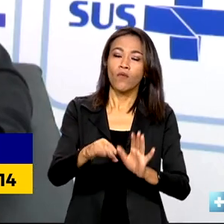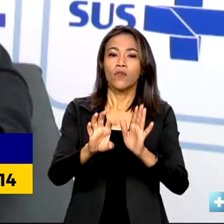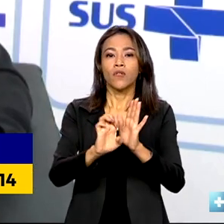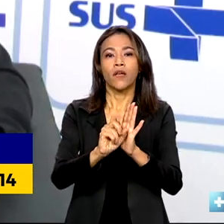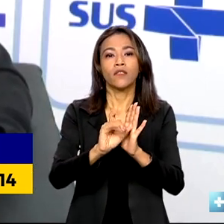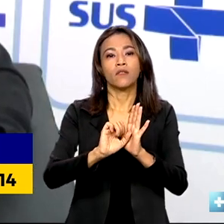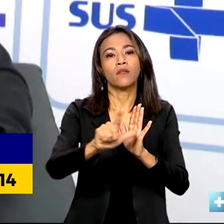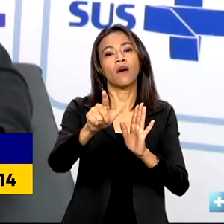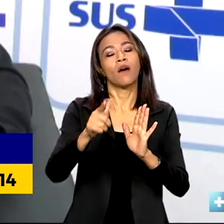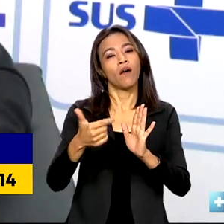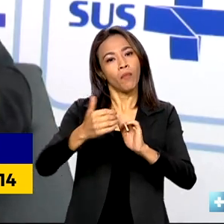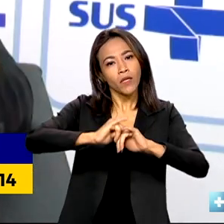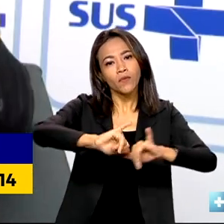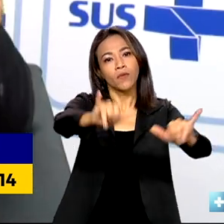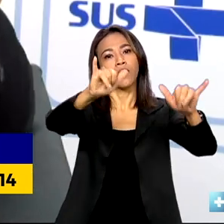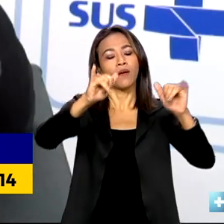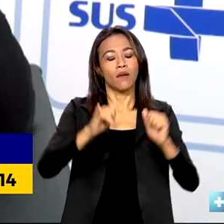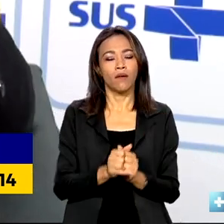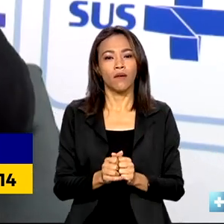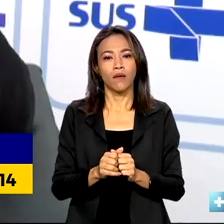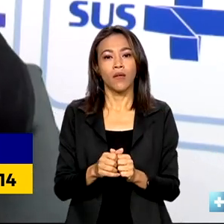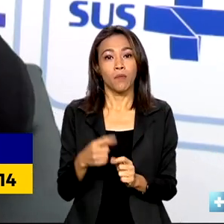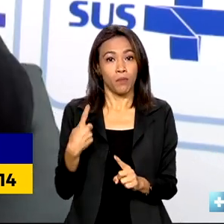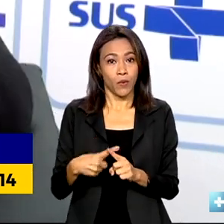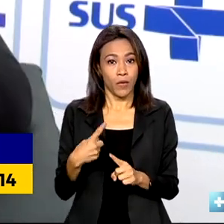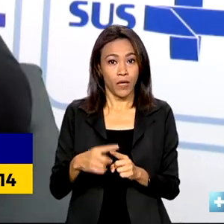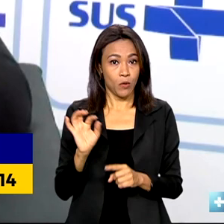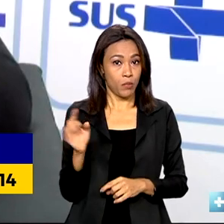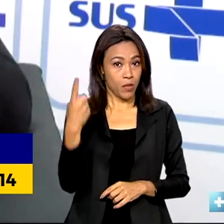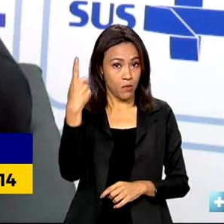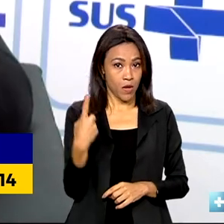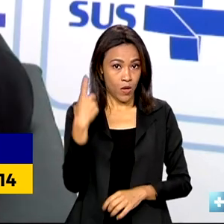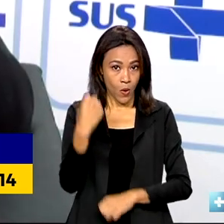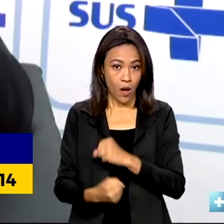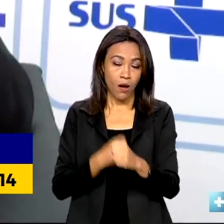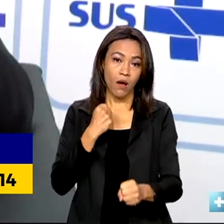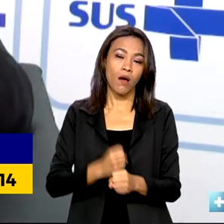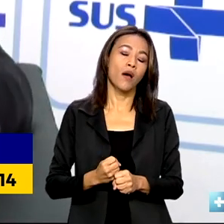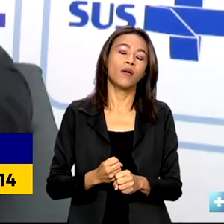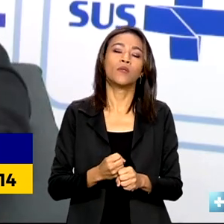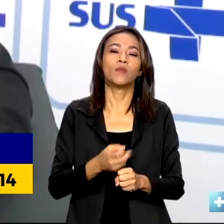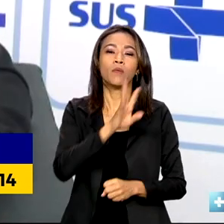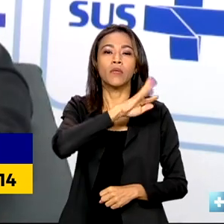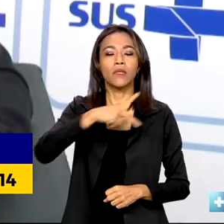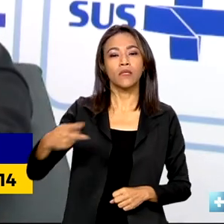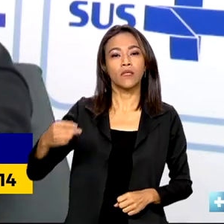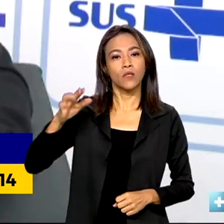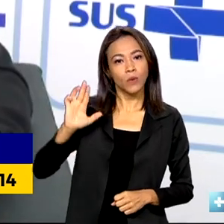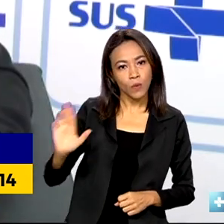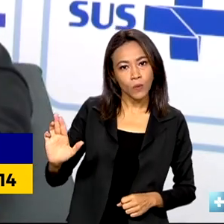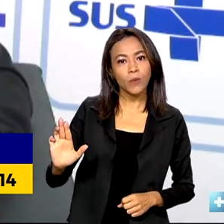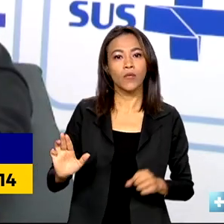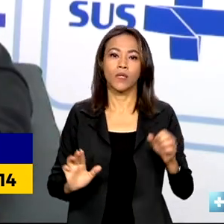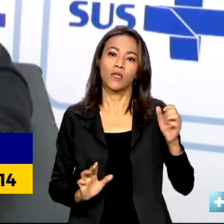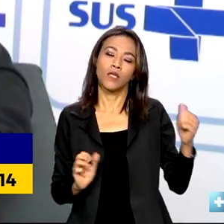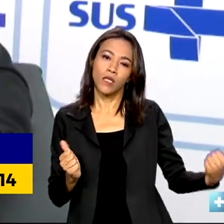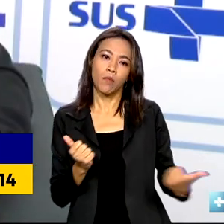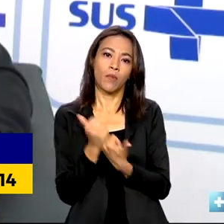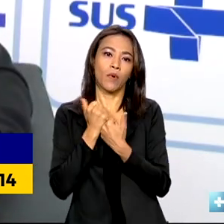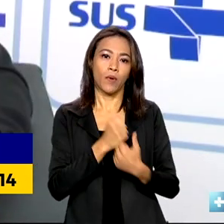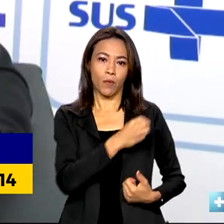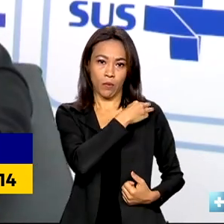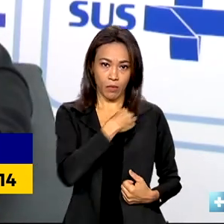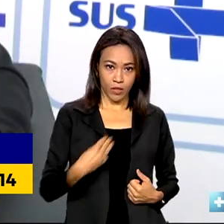oportunidades. onde, no primeiro ano do governo do presidente Lula, nesse ciclo liderado pela ministra Anísia, nós teremos ainda